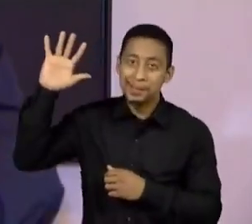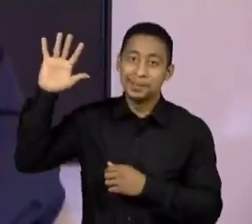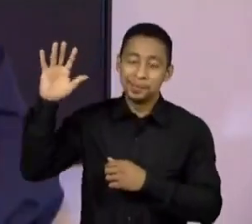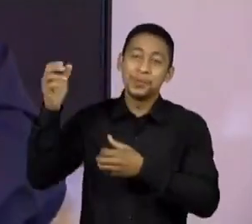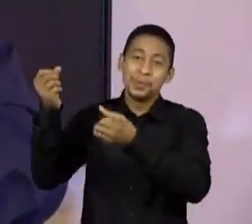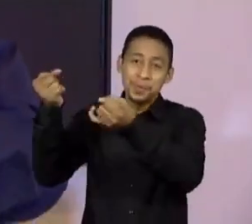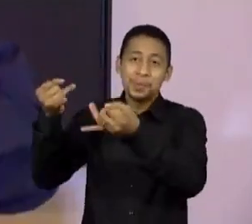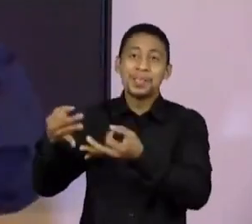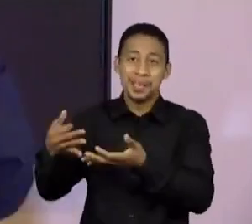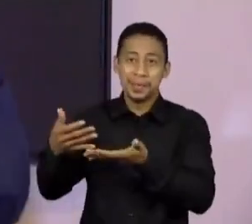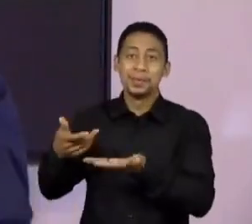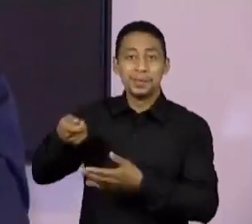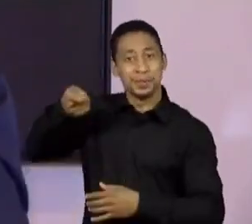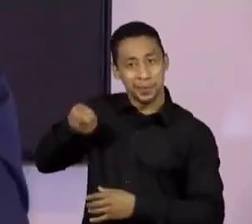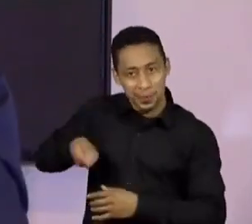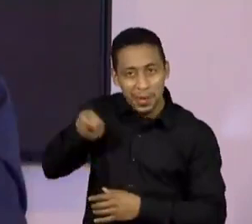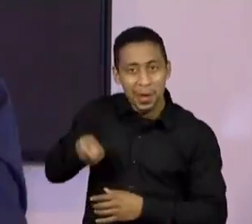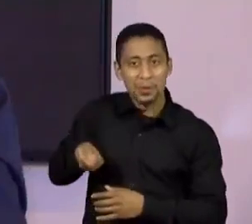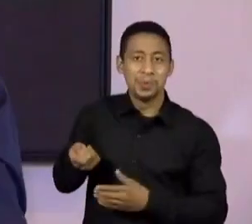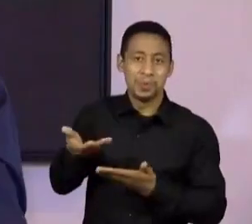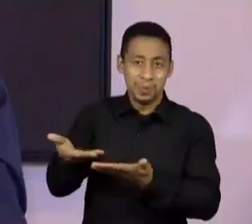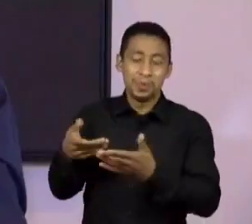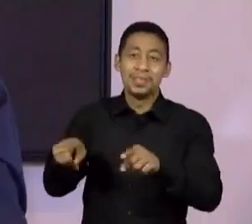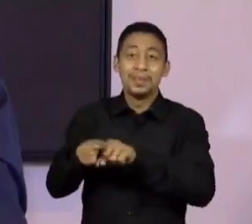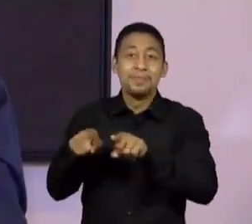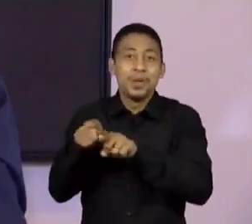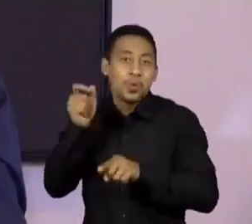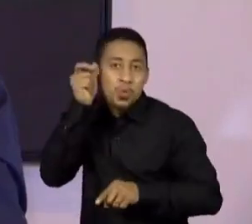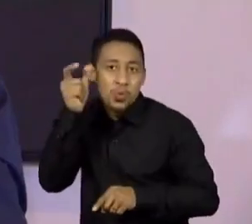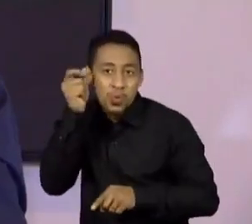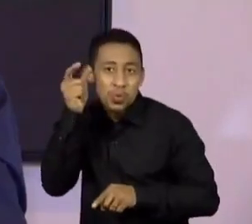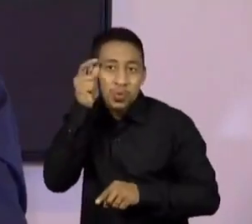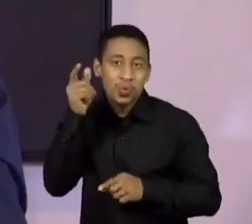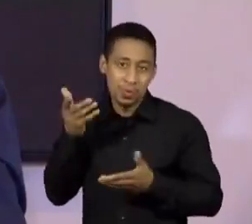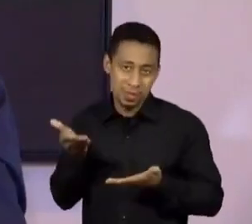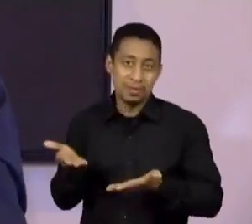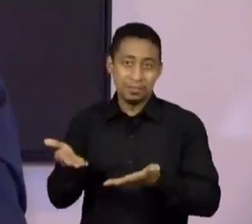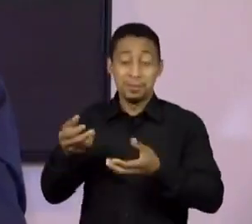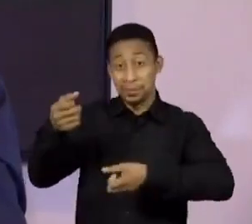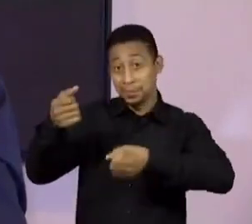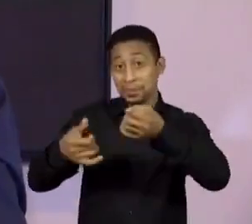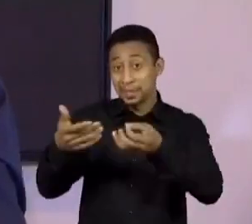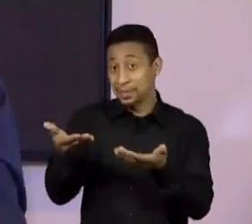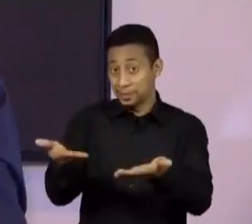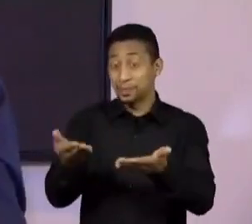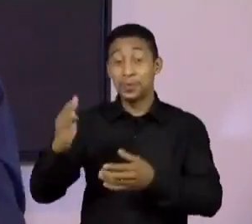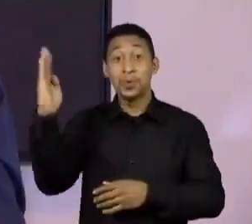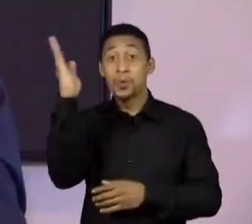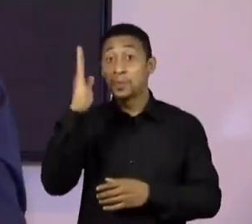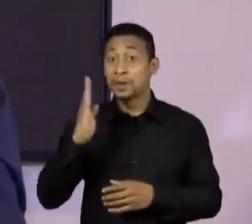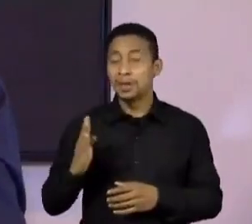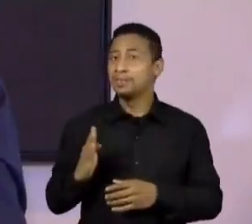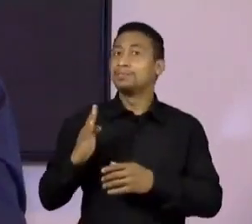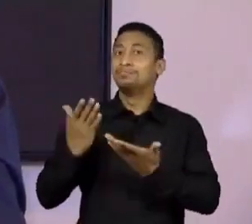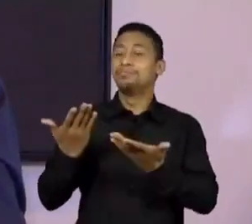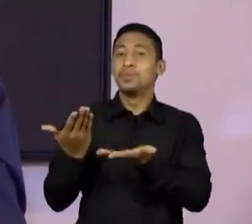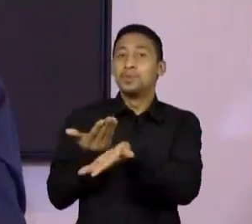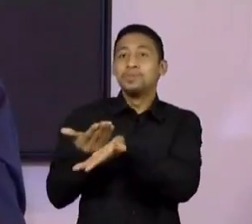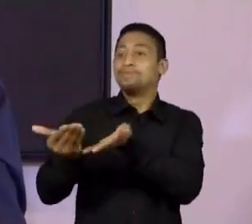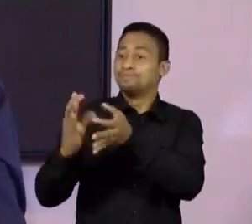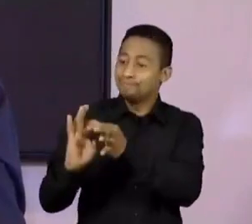tortura, eu falo de tudo, foi por ali. e onde o Brasil aprendeu a liberdade,